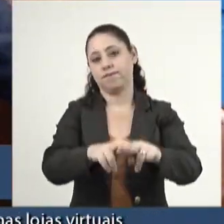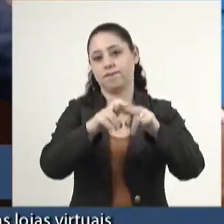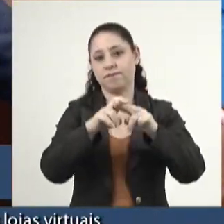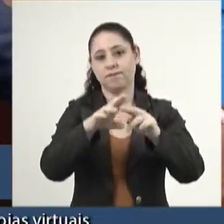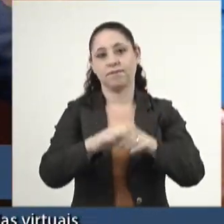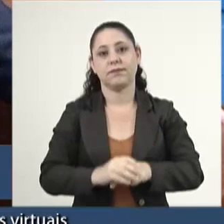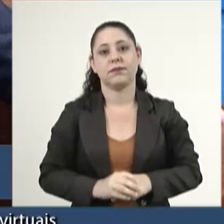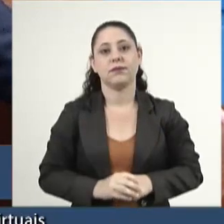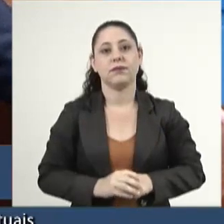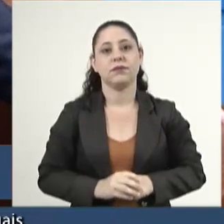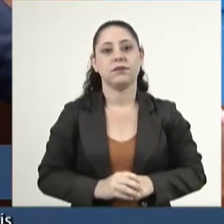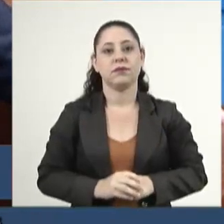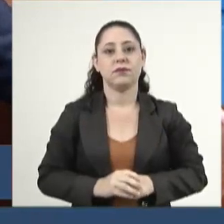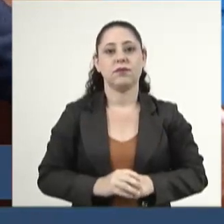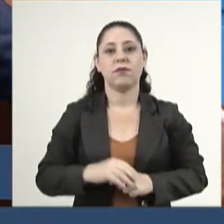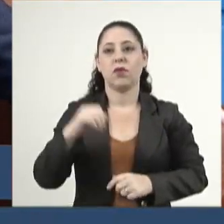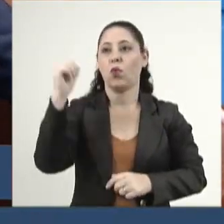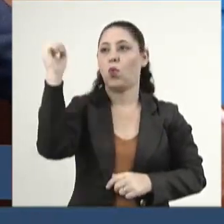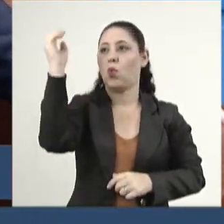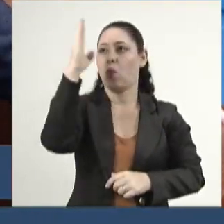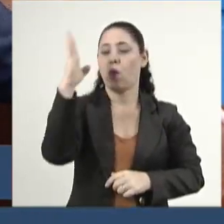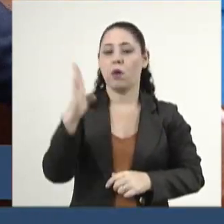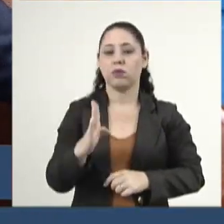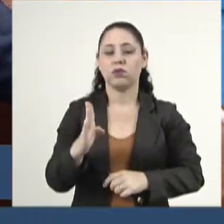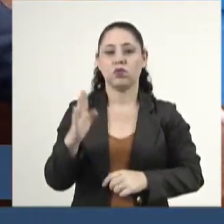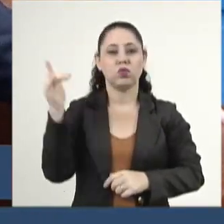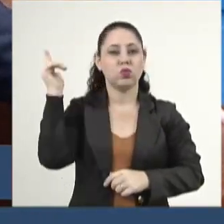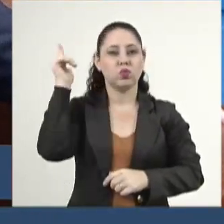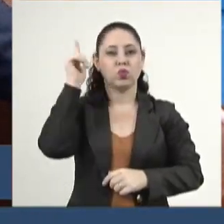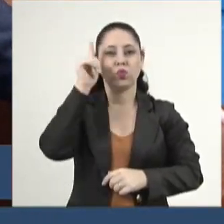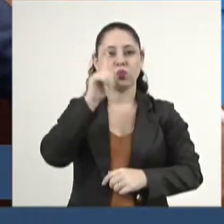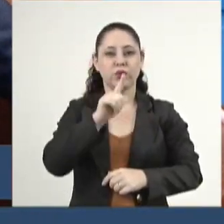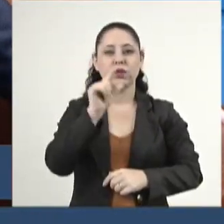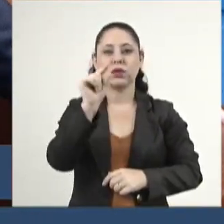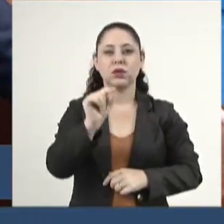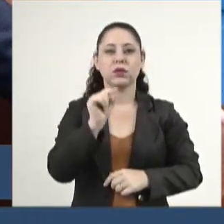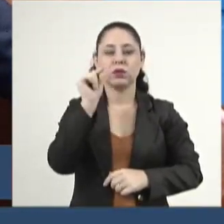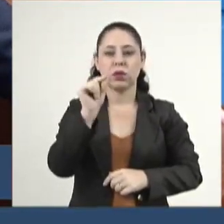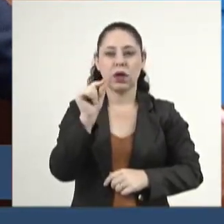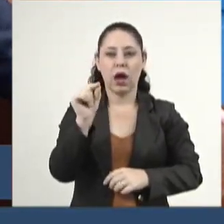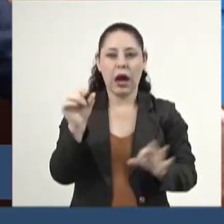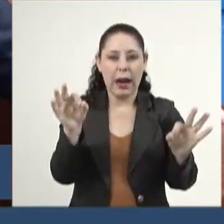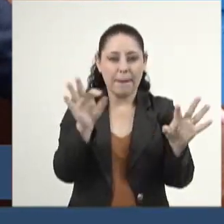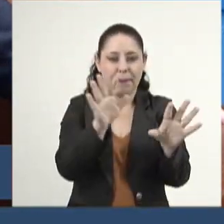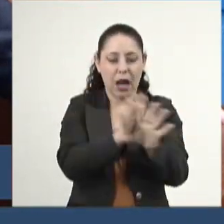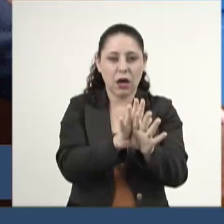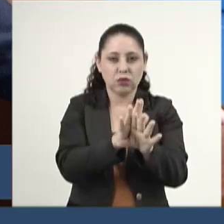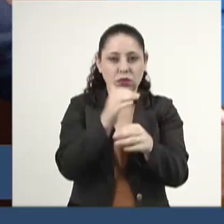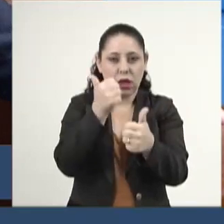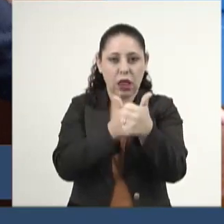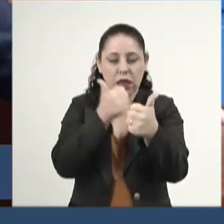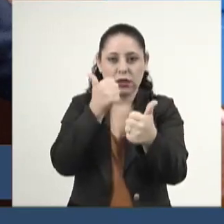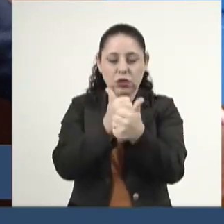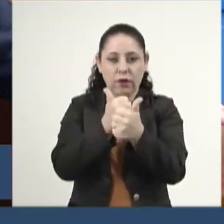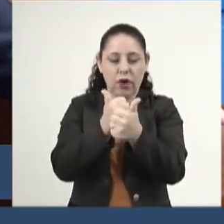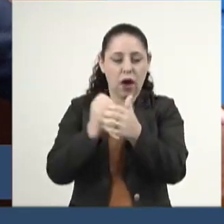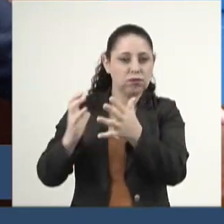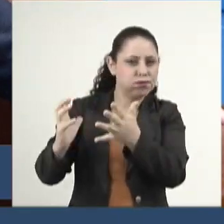o Brasil conseguiu debelar uma tentativa de golpe de Estado,